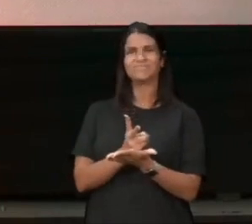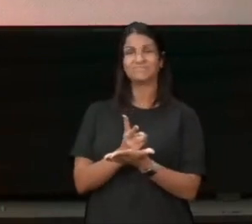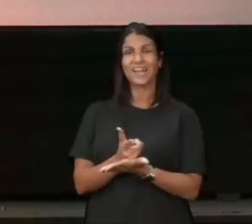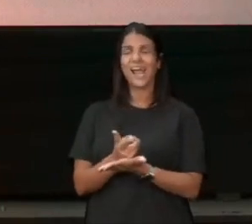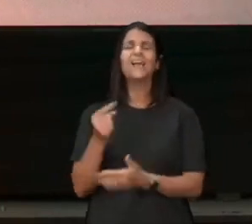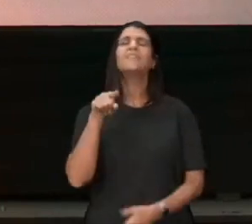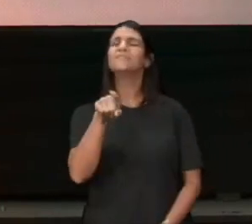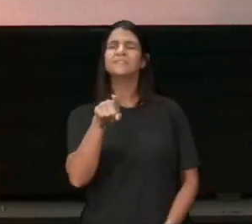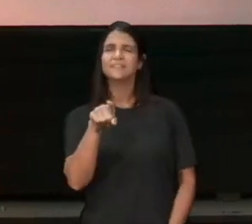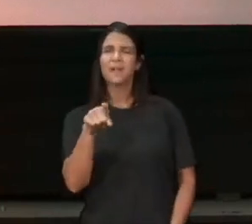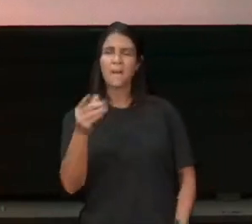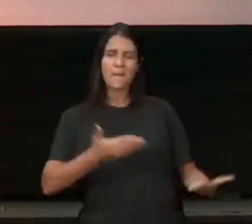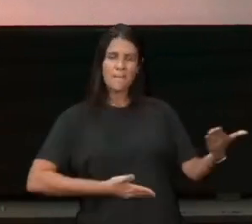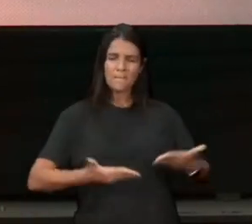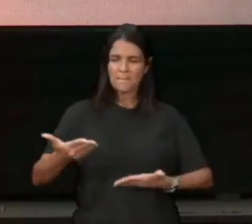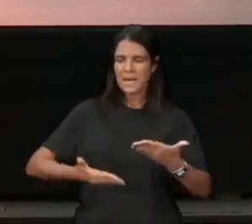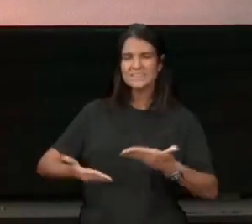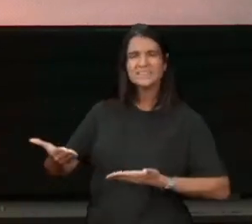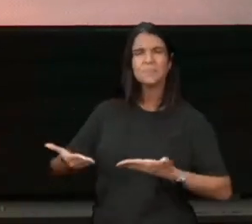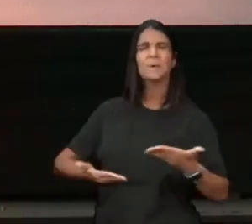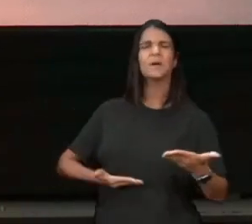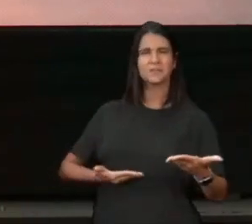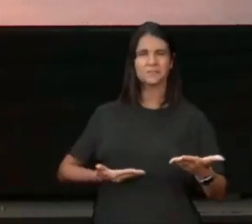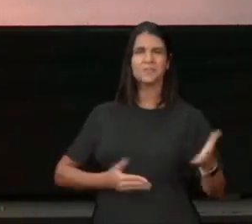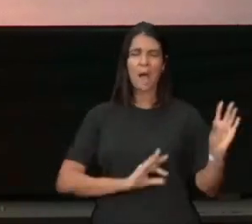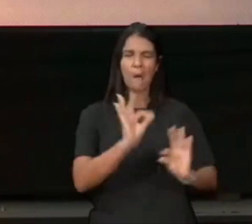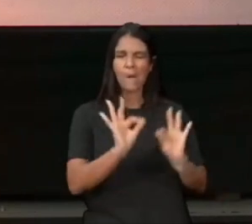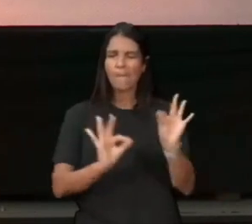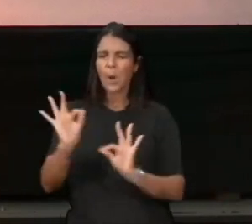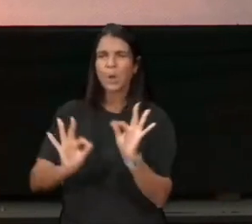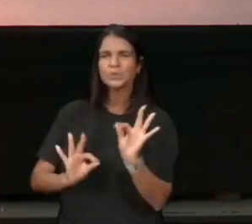para vir à igreja, ou você participa, dos projetos, para as pessoas buscarem Deus,